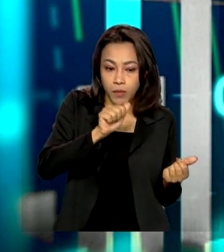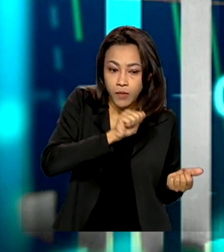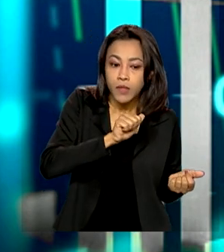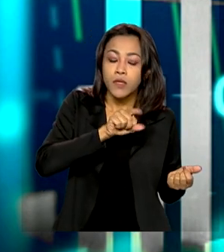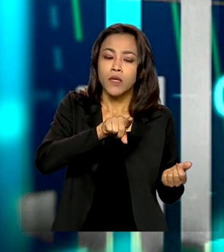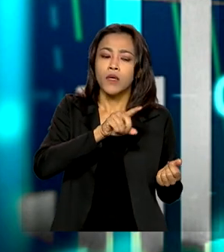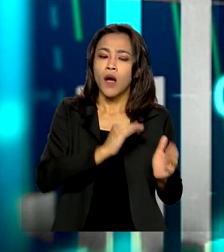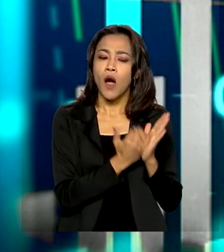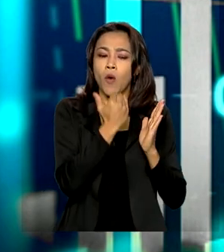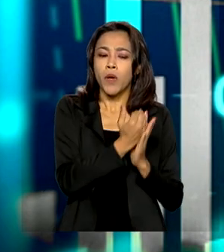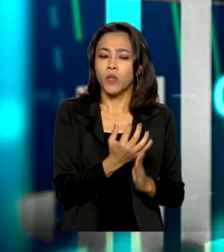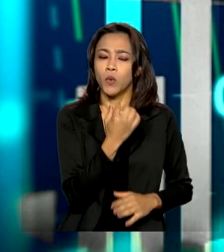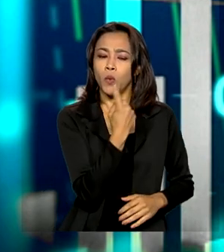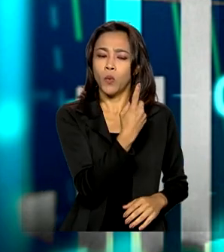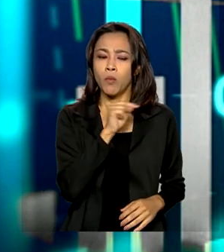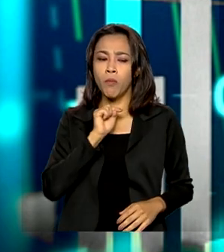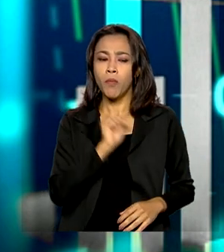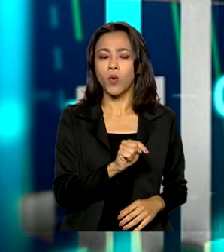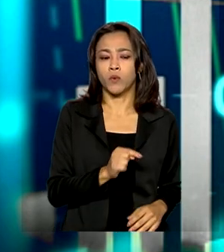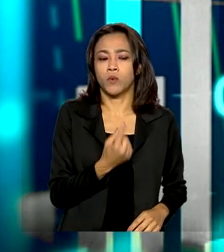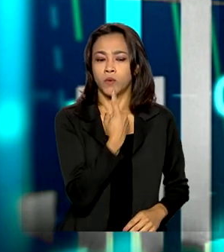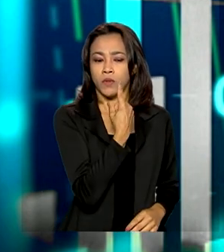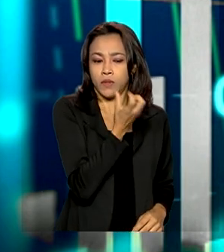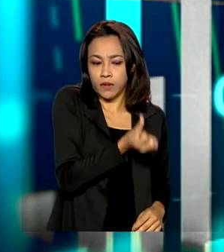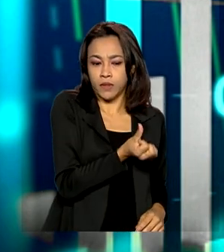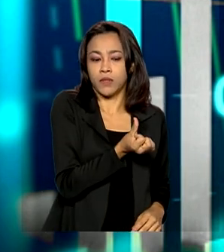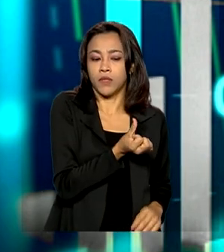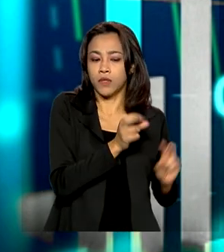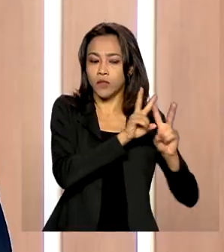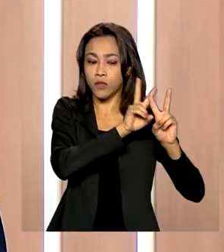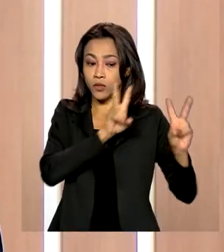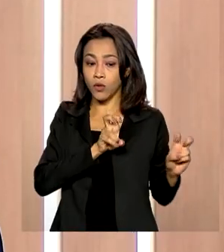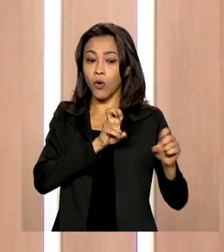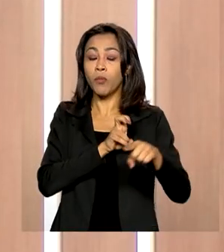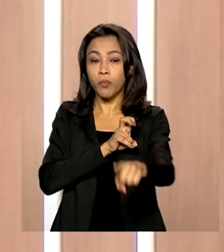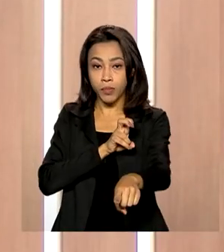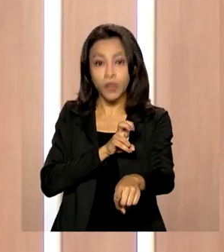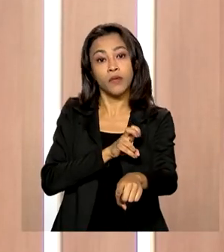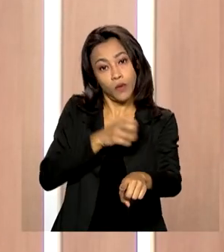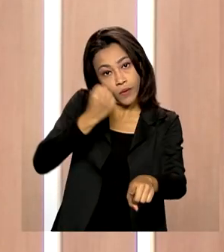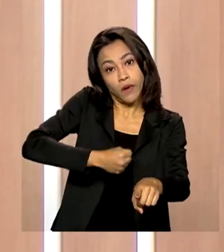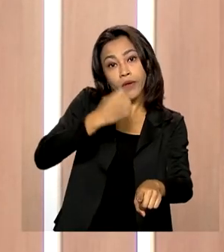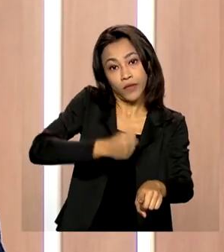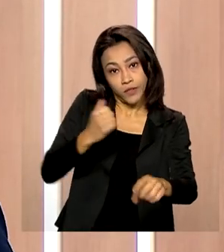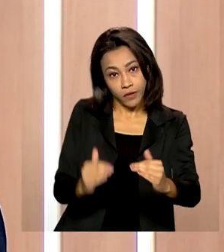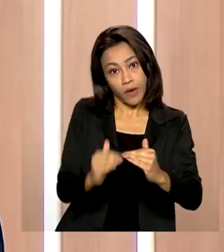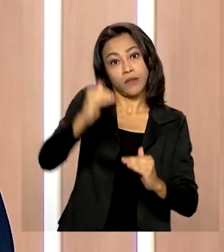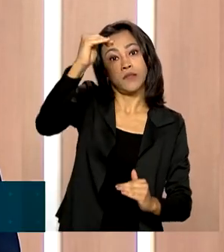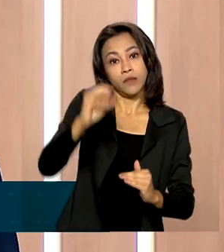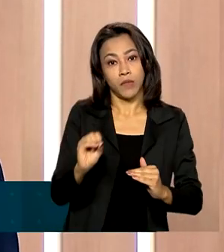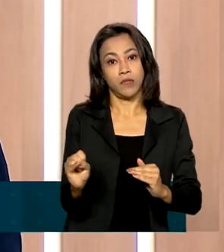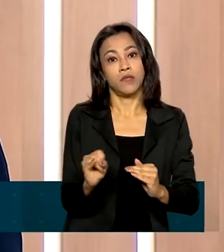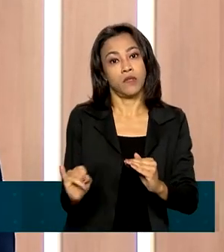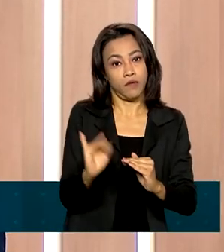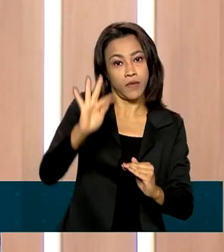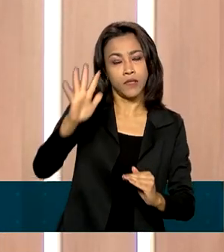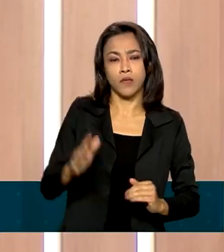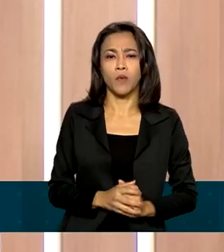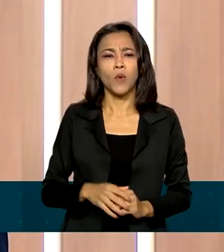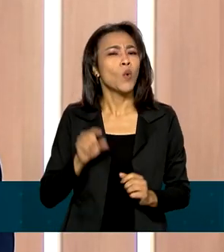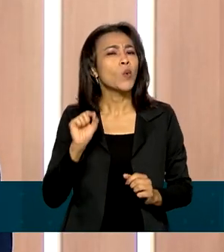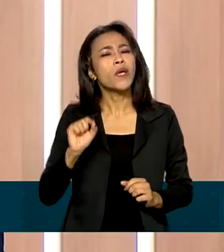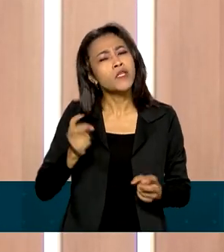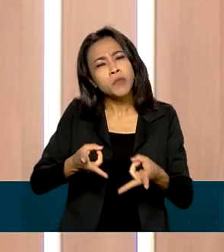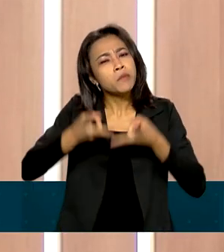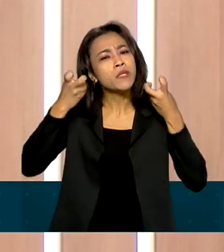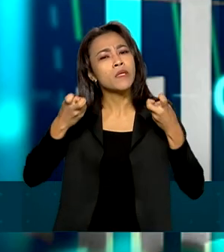1,16, notadamente o aumento do preço do leite, que ficou acima da inflação. O que nós temos, então, de concreto até